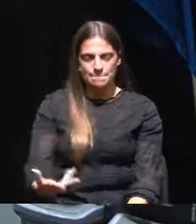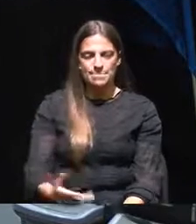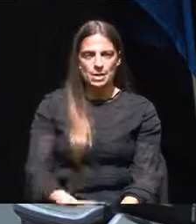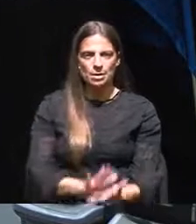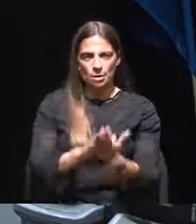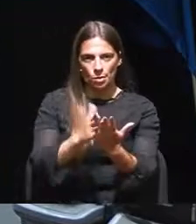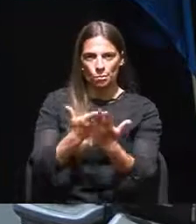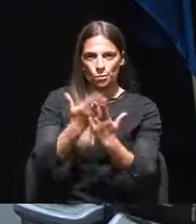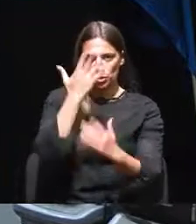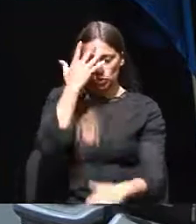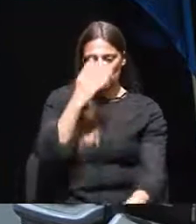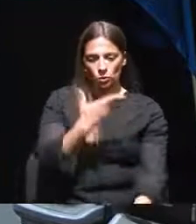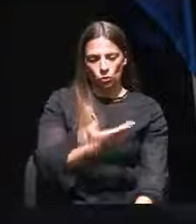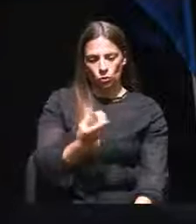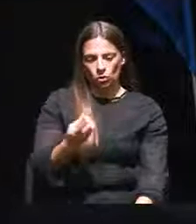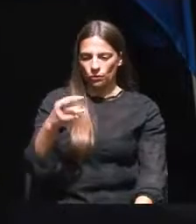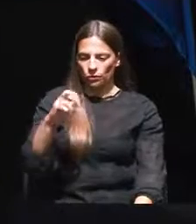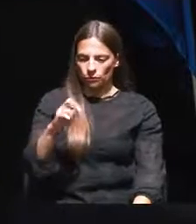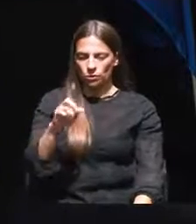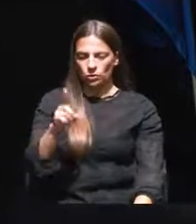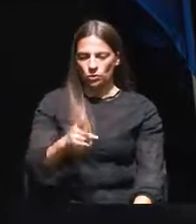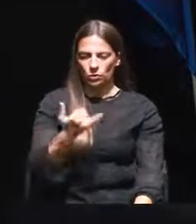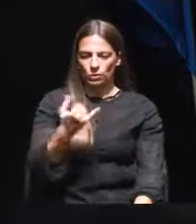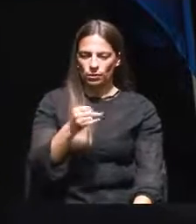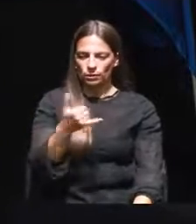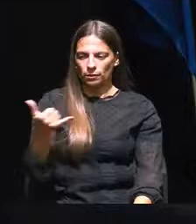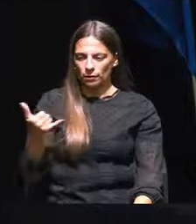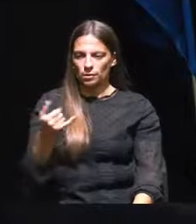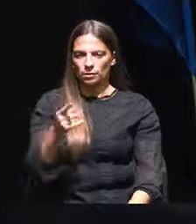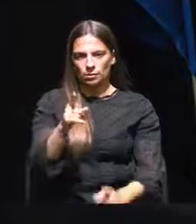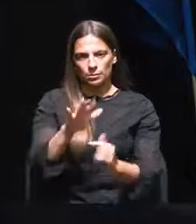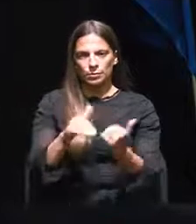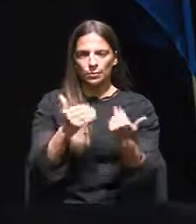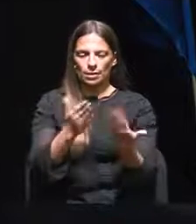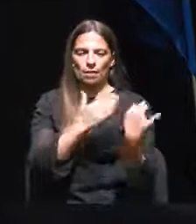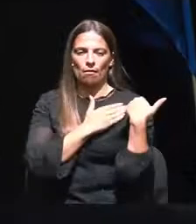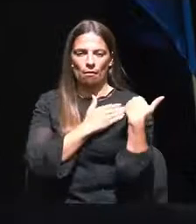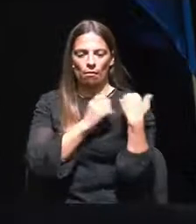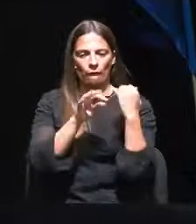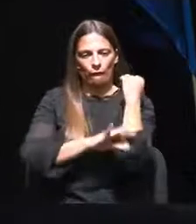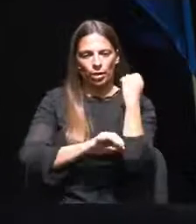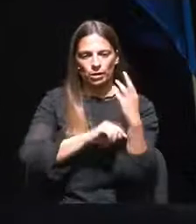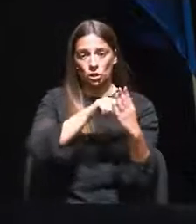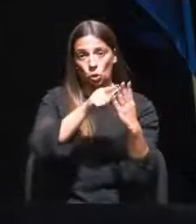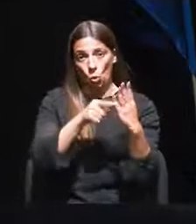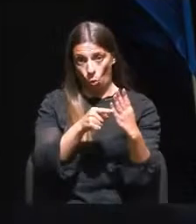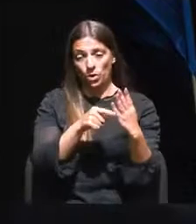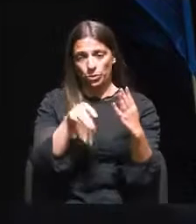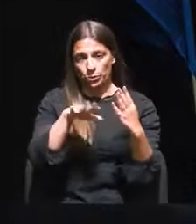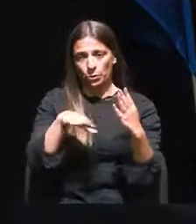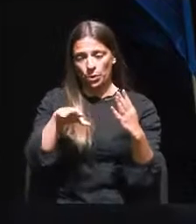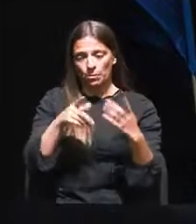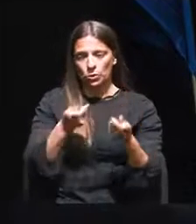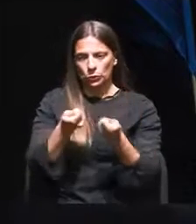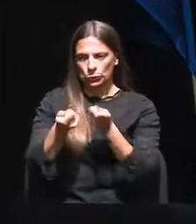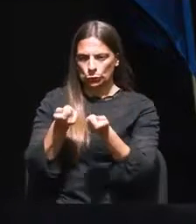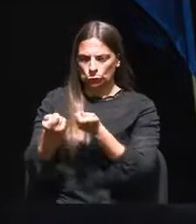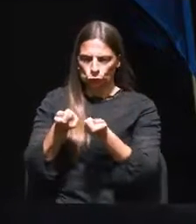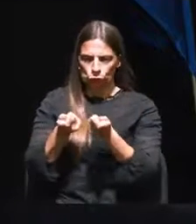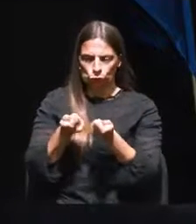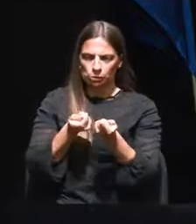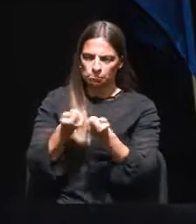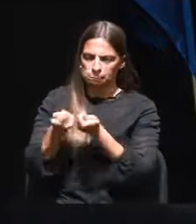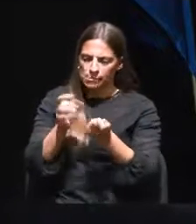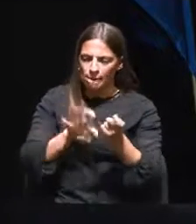A proposta nº 193-2022 vem proceder à delegação de competências em 4 freguesias da cidade no âmbito do apoio logístico,